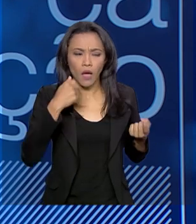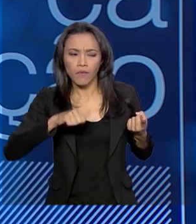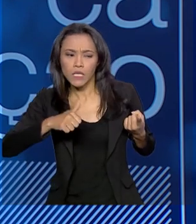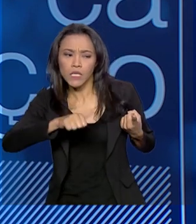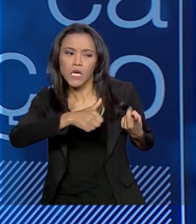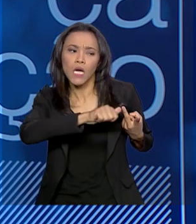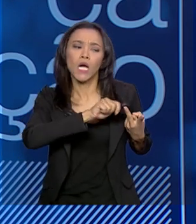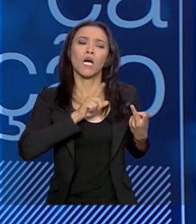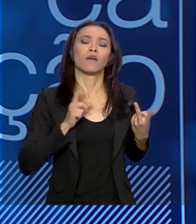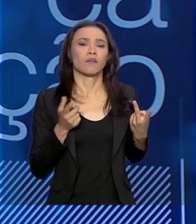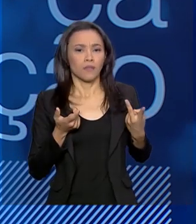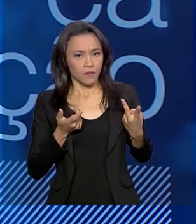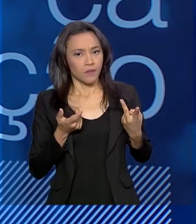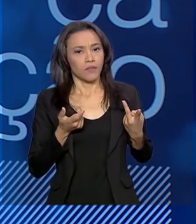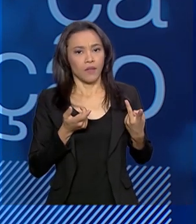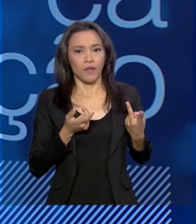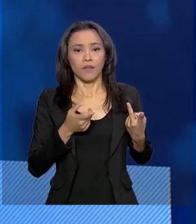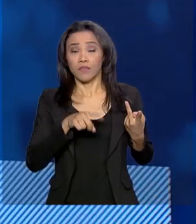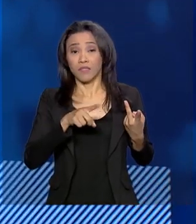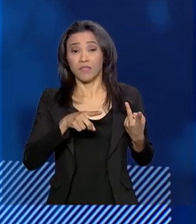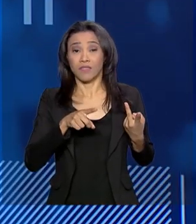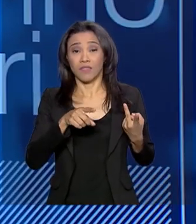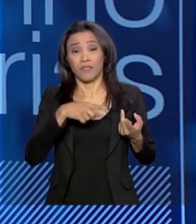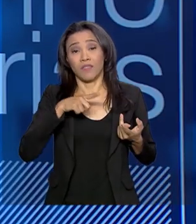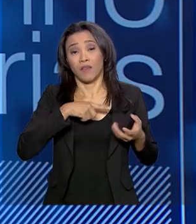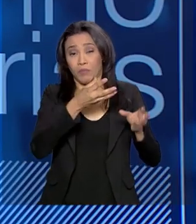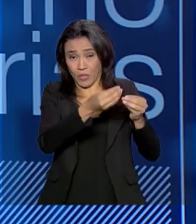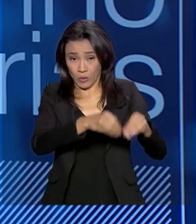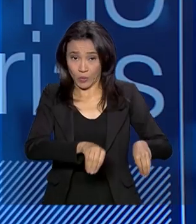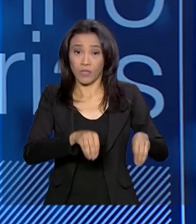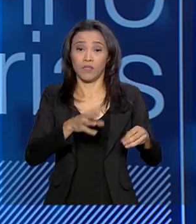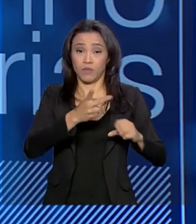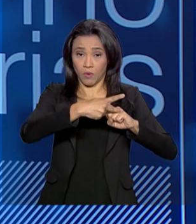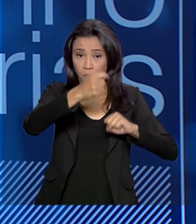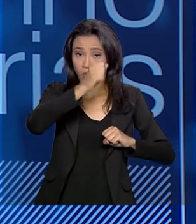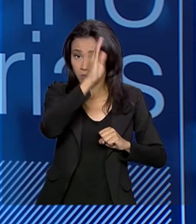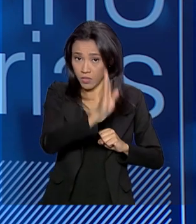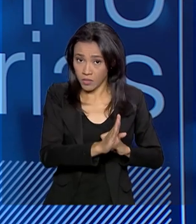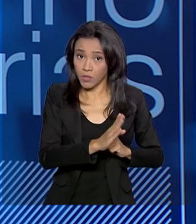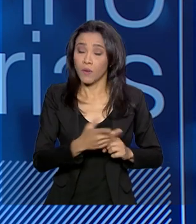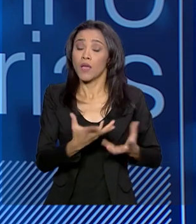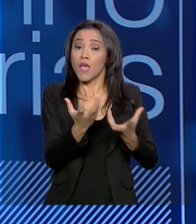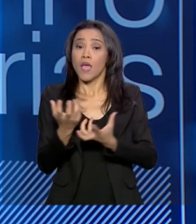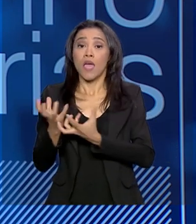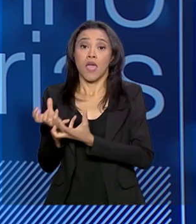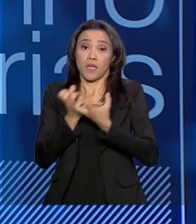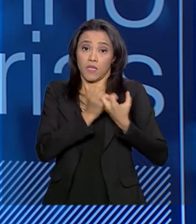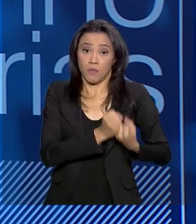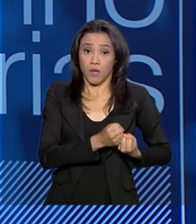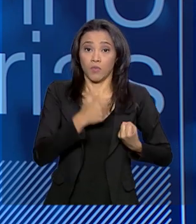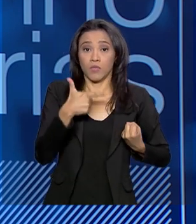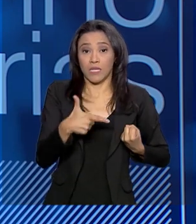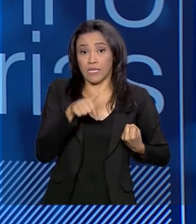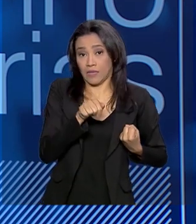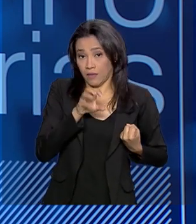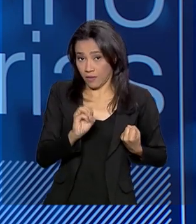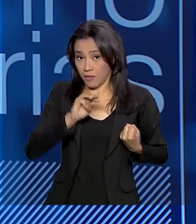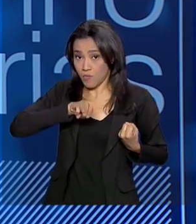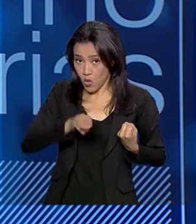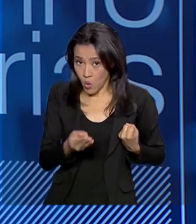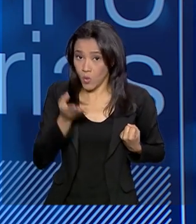mérito, sem sacrificar a pós-graduação brasileira. Recebemos 270 milhões de descontingenciamento já inicial.